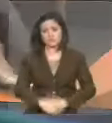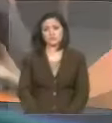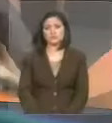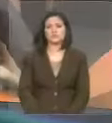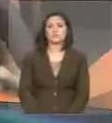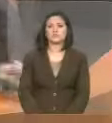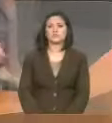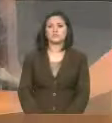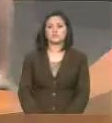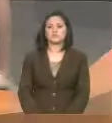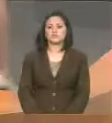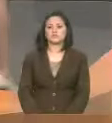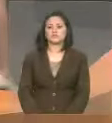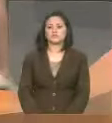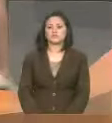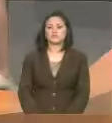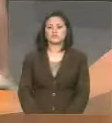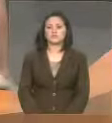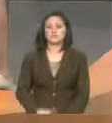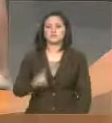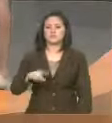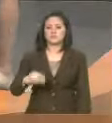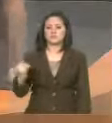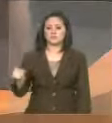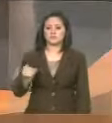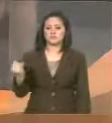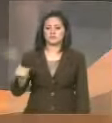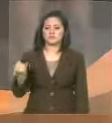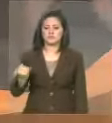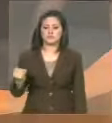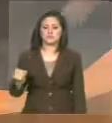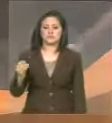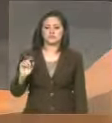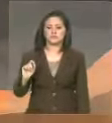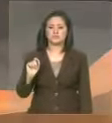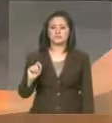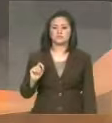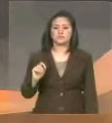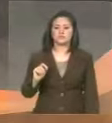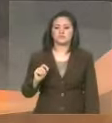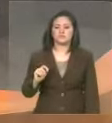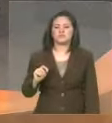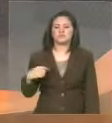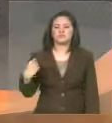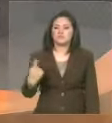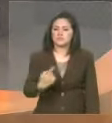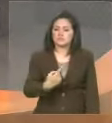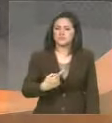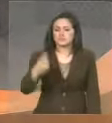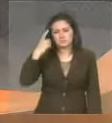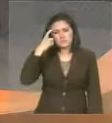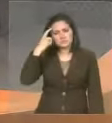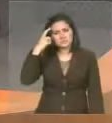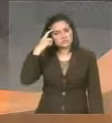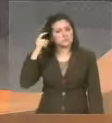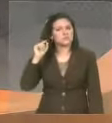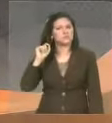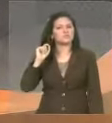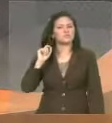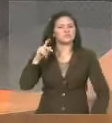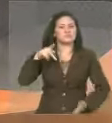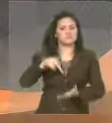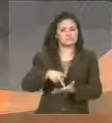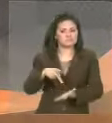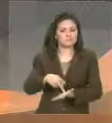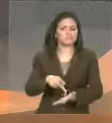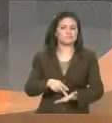Que nós não faltemos com a verdade, principalmente se nós temos um cargo